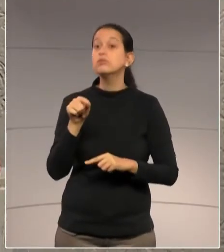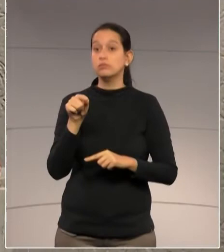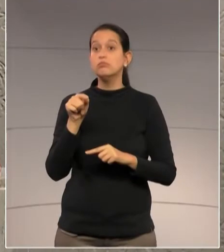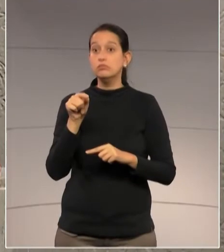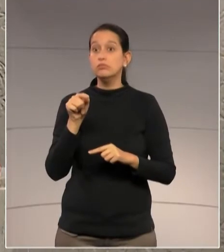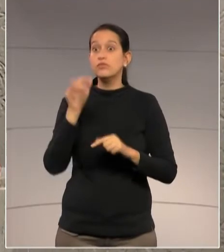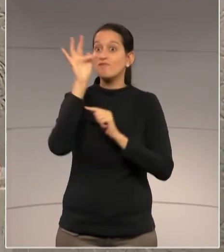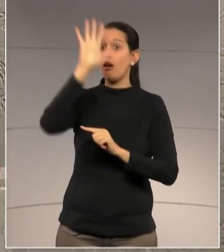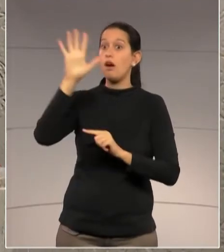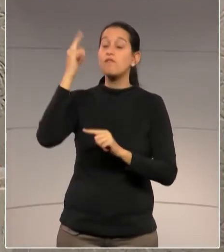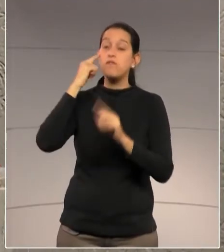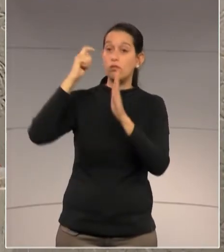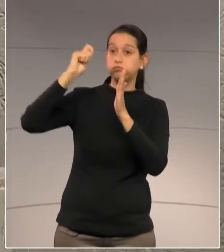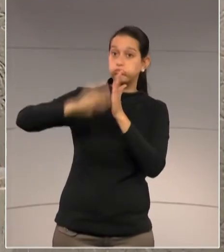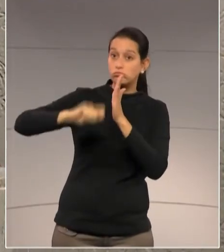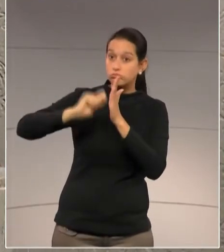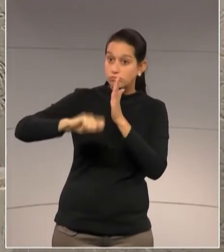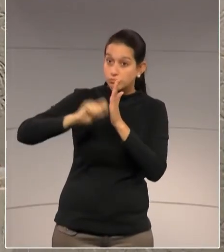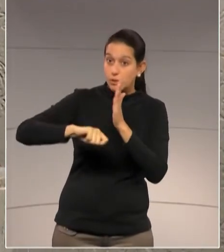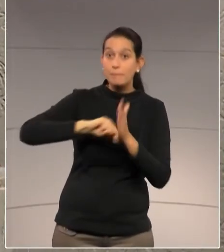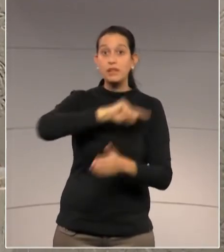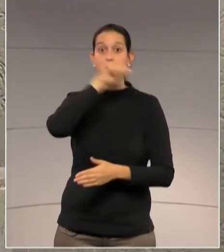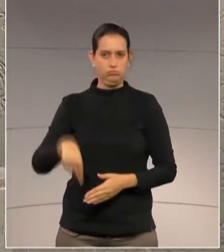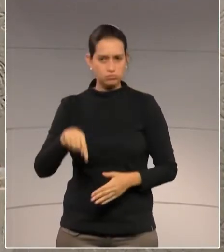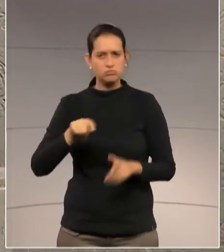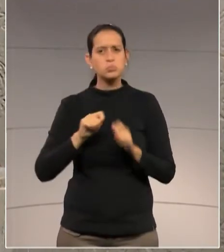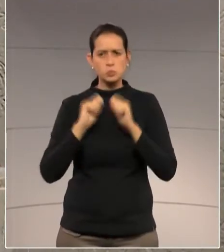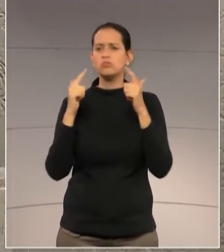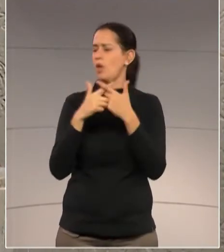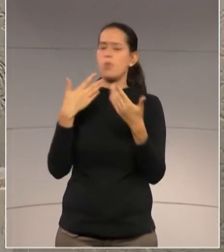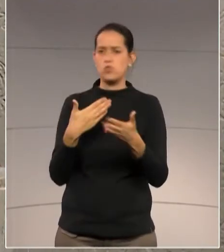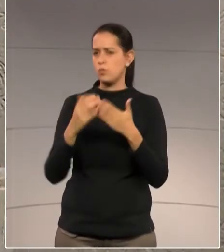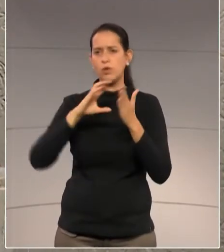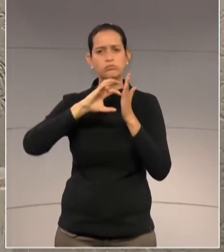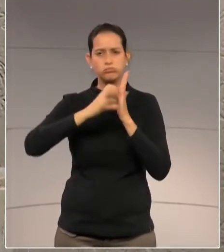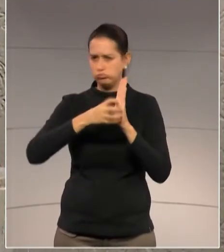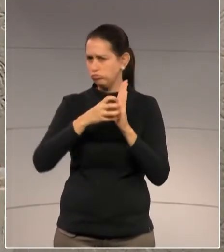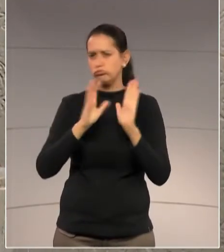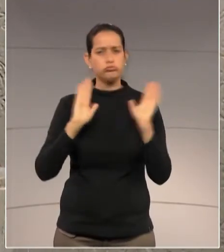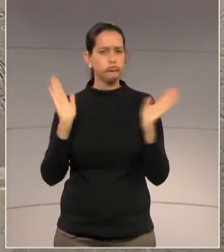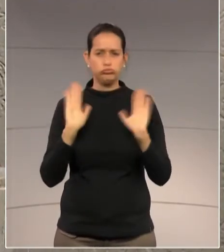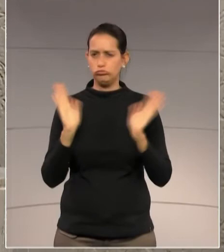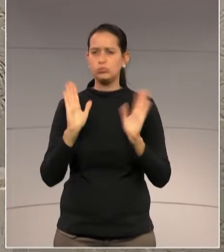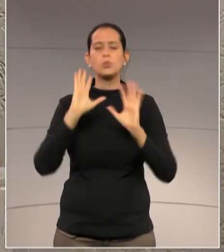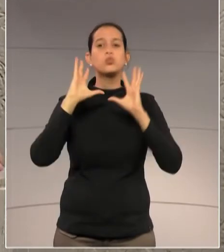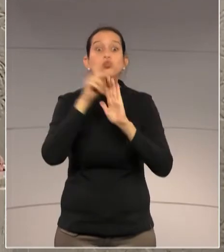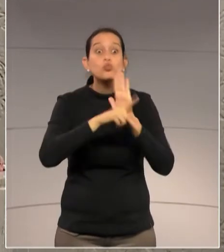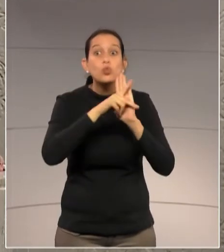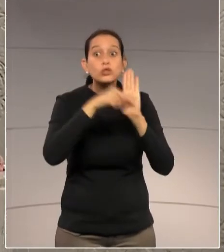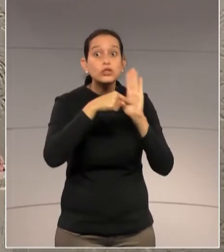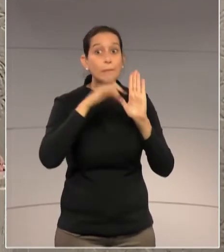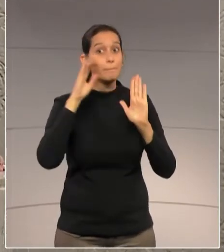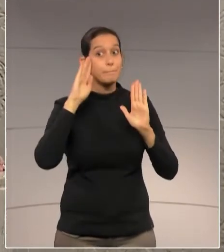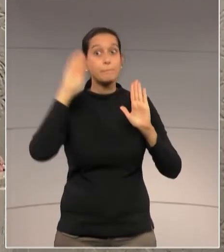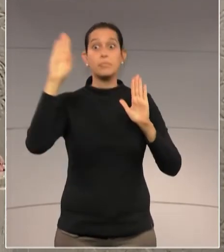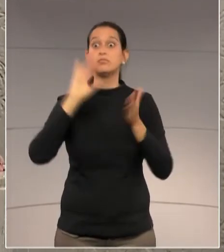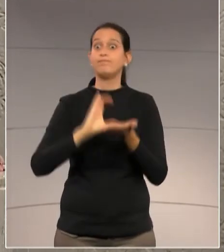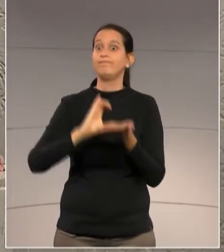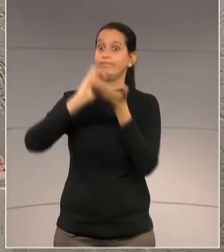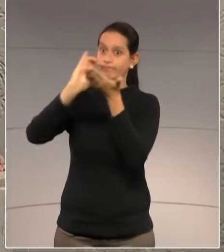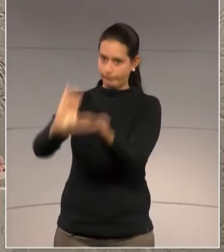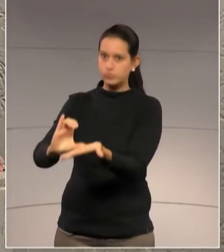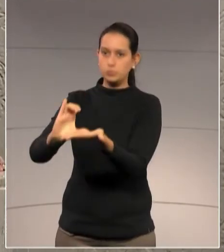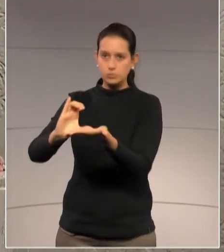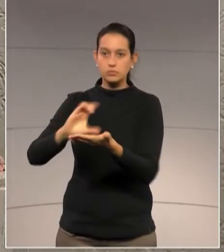das nossas cores partidárias, quando bons projetos, com capacidade de investimento, com o apoio da Assembleia Legislativa e um